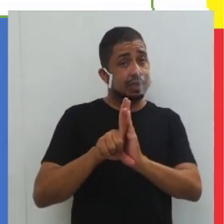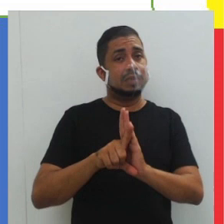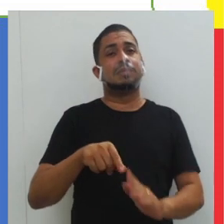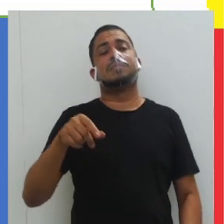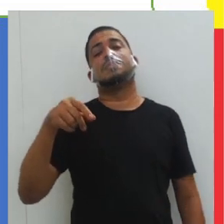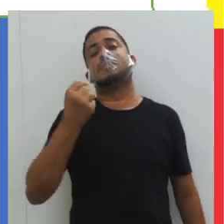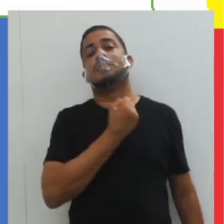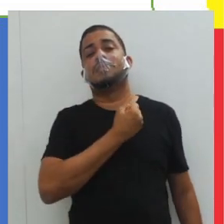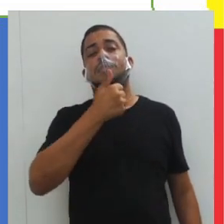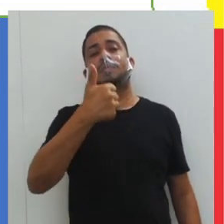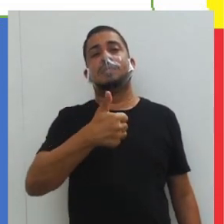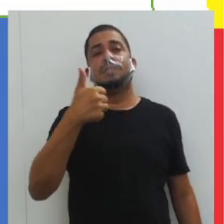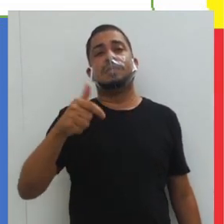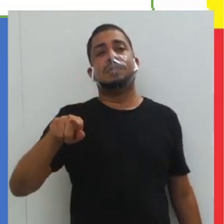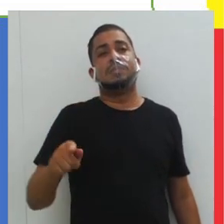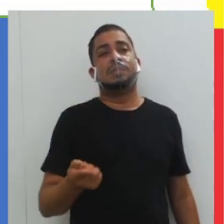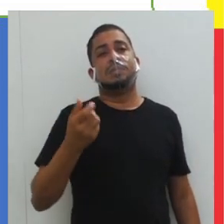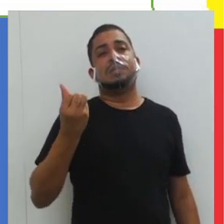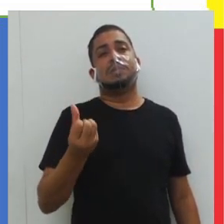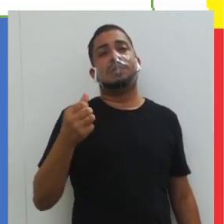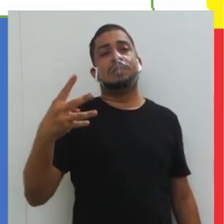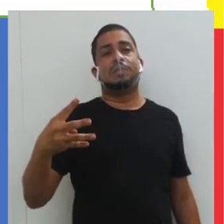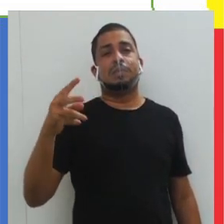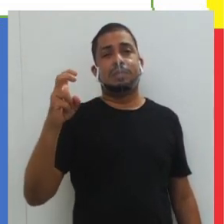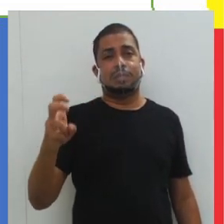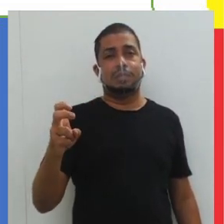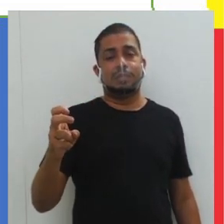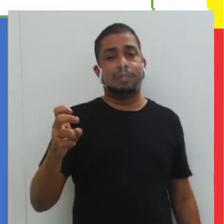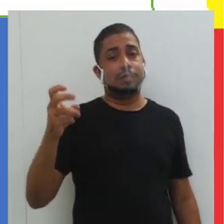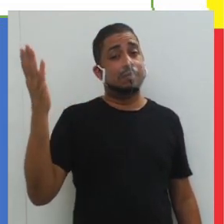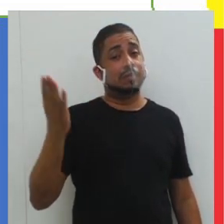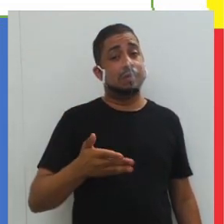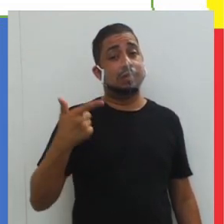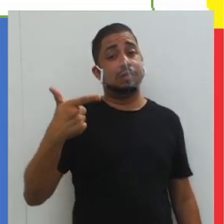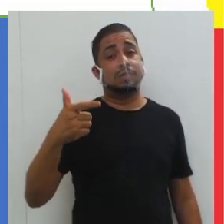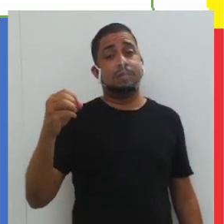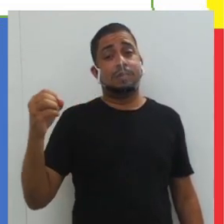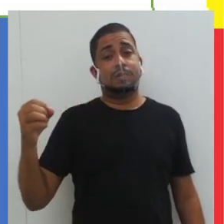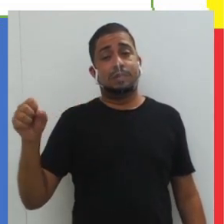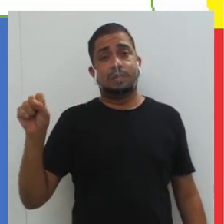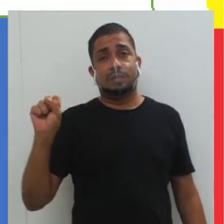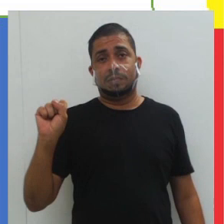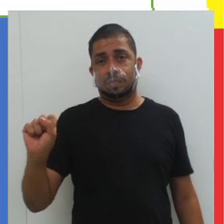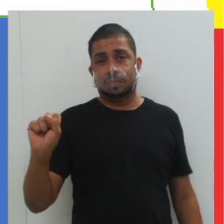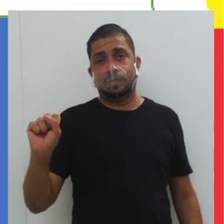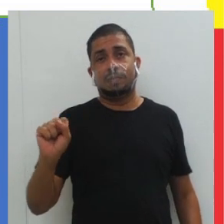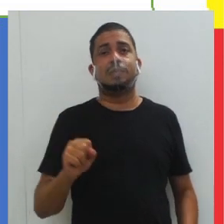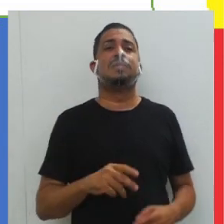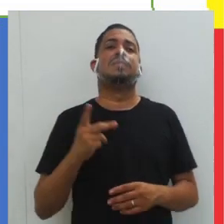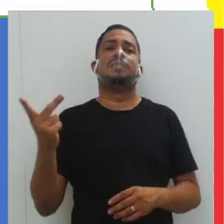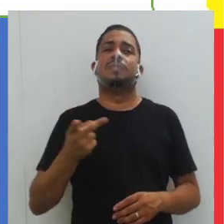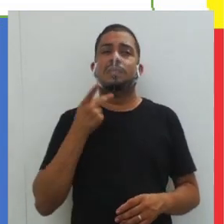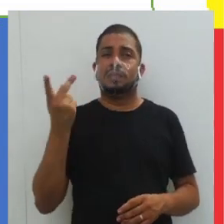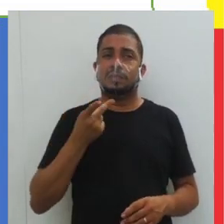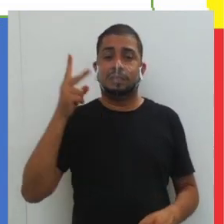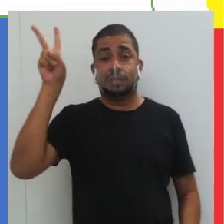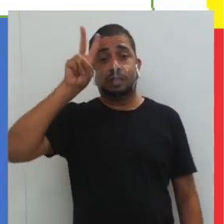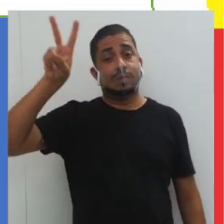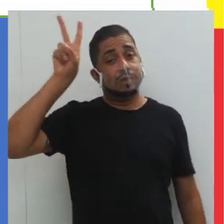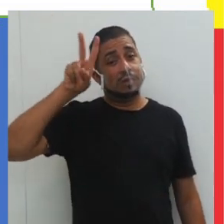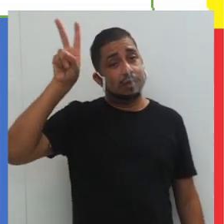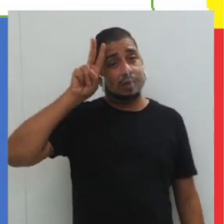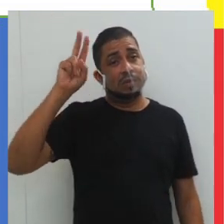lei número 11.645 barra 2008, que